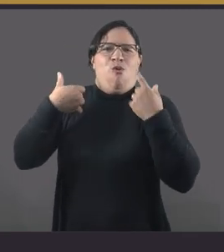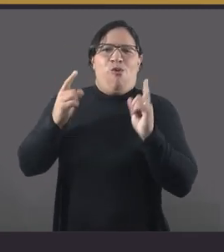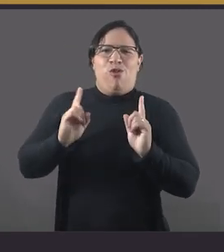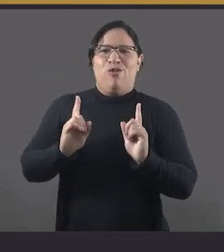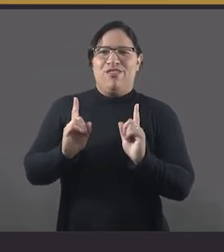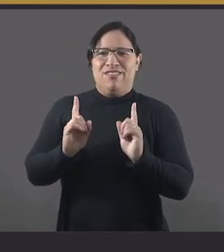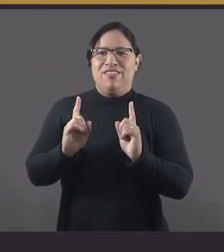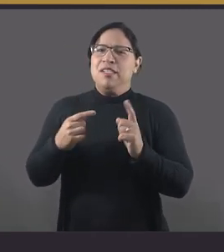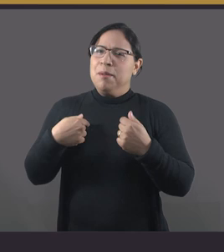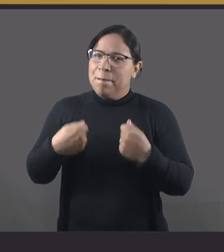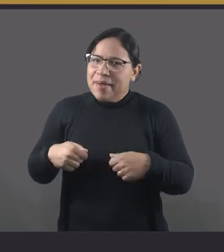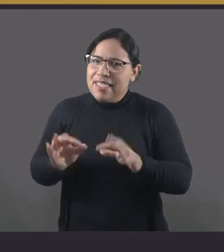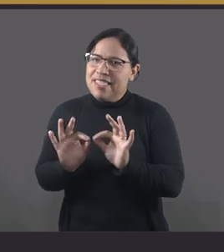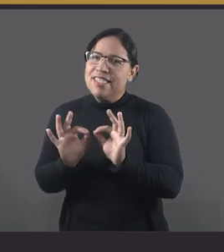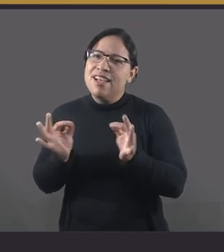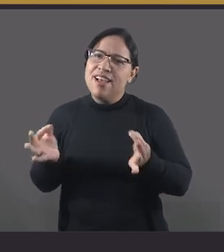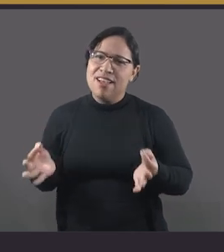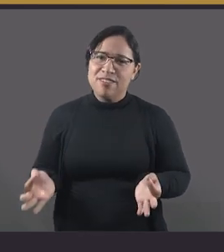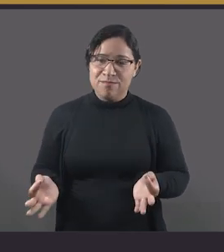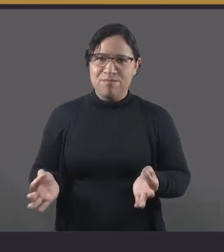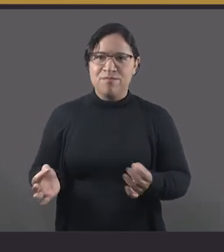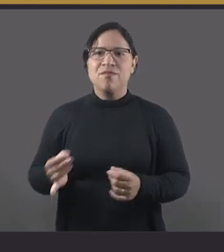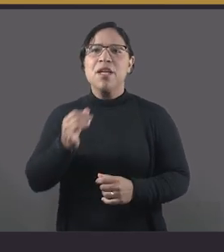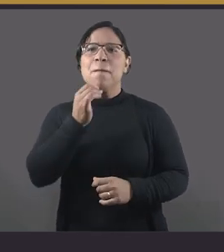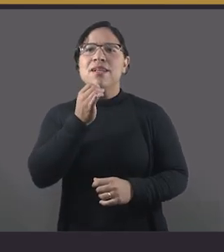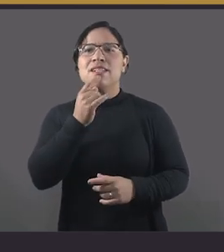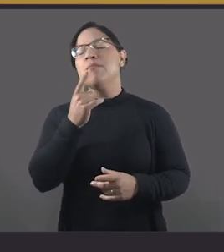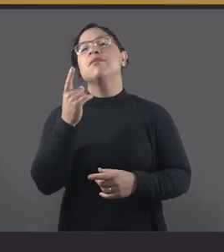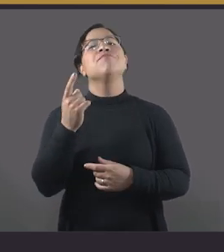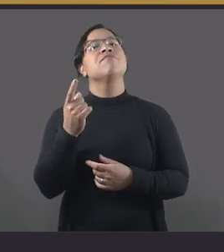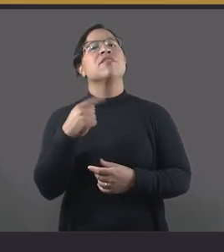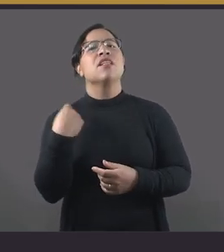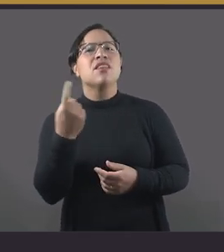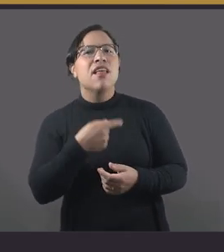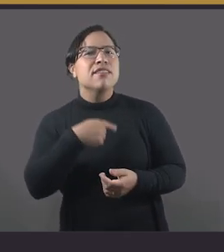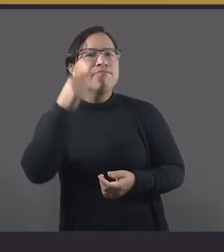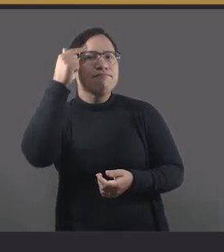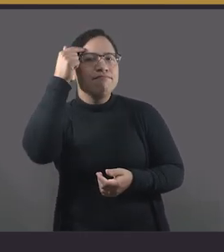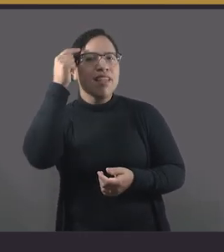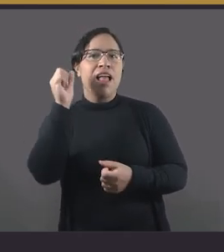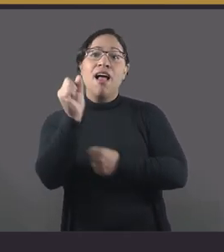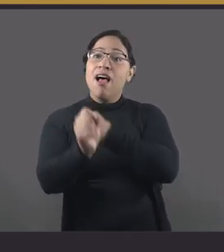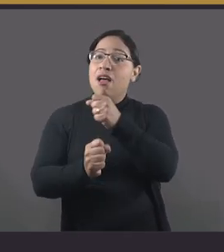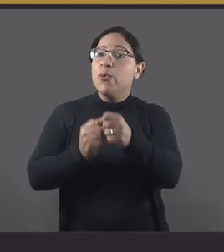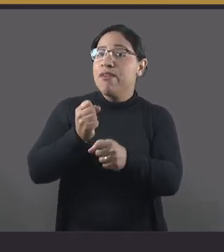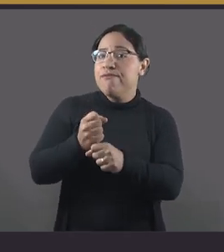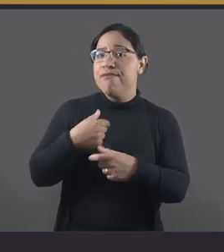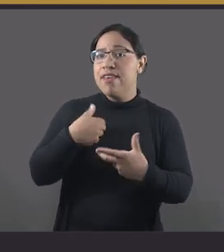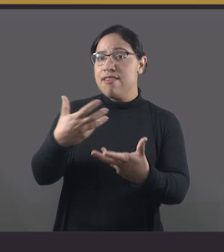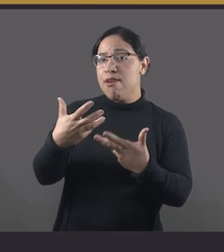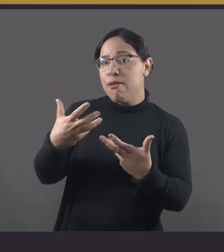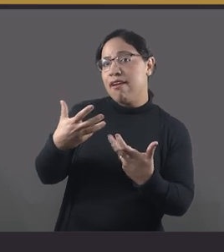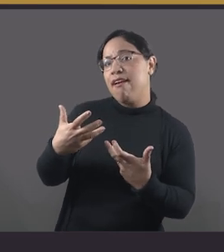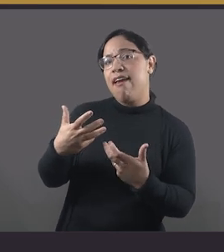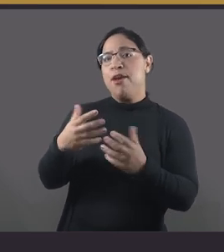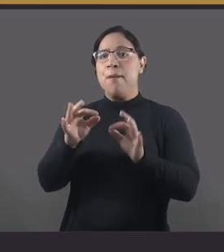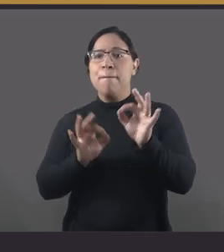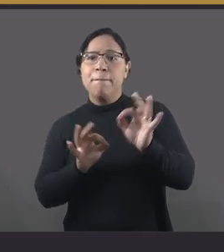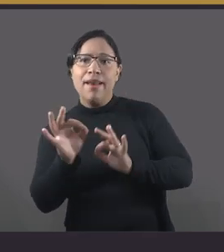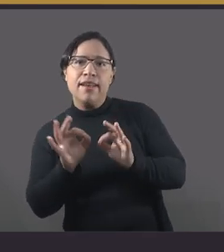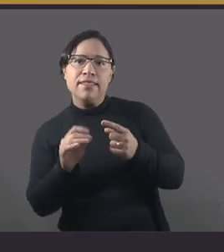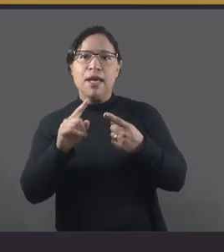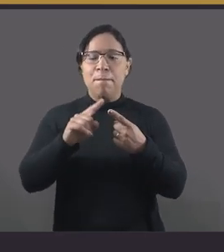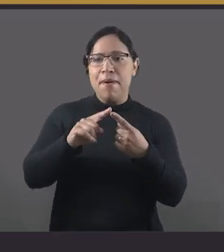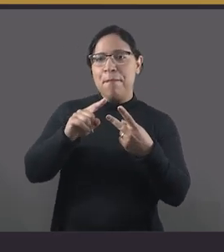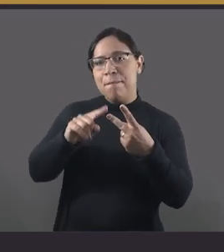assim, olha, ano que vem eu vou fazer isso, a minha vida vai caminhar nesta direção, eu sei o que é melhor para mim, mas, na verdade,